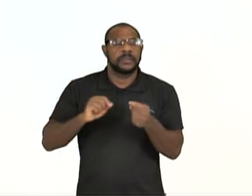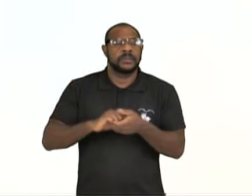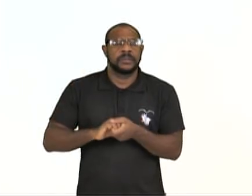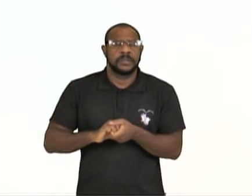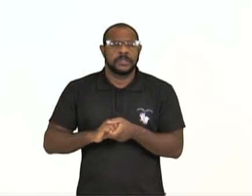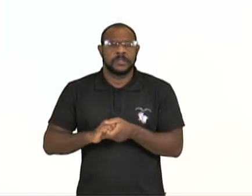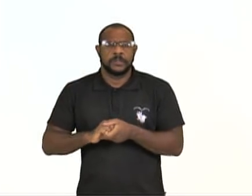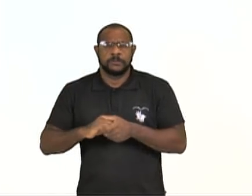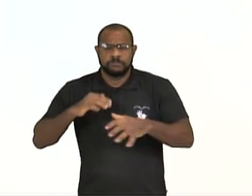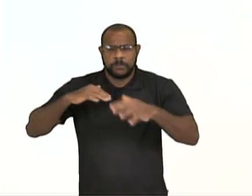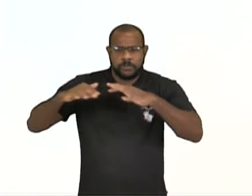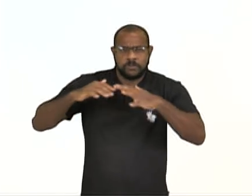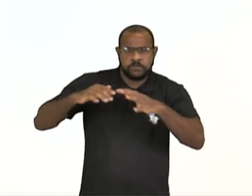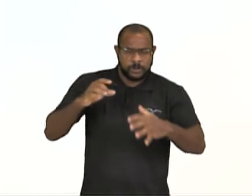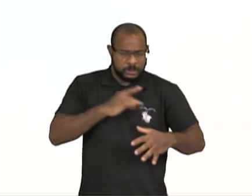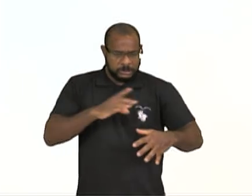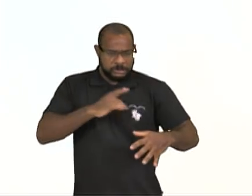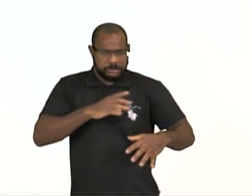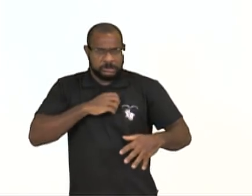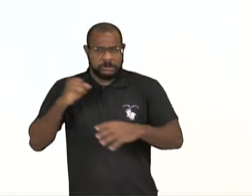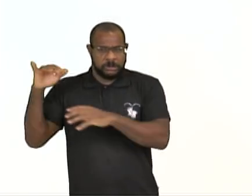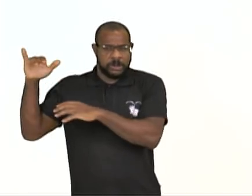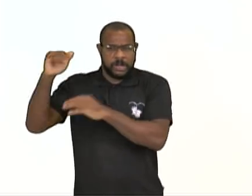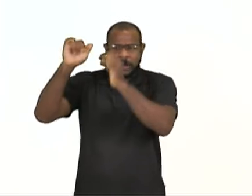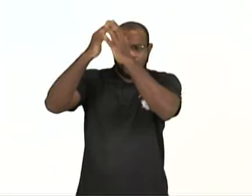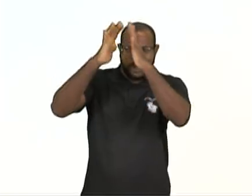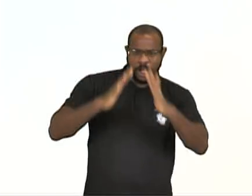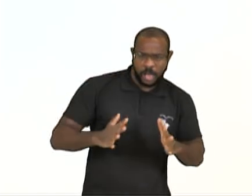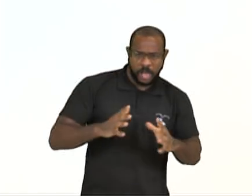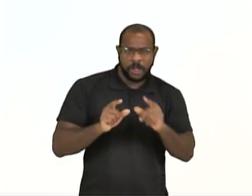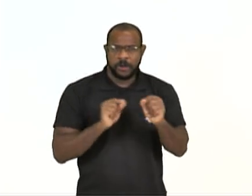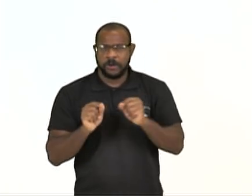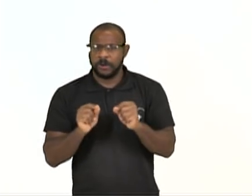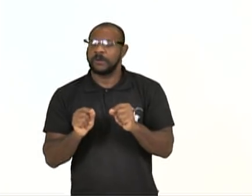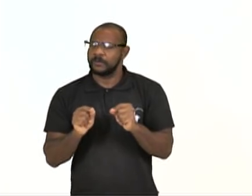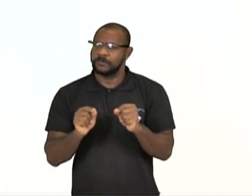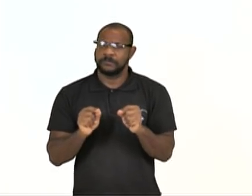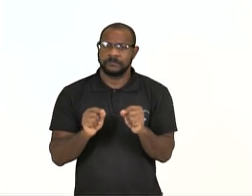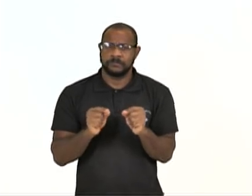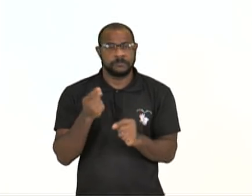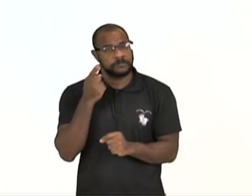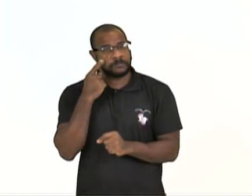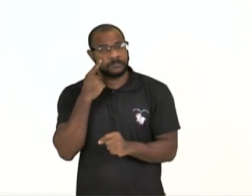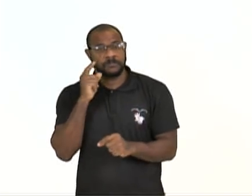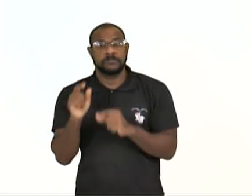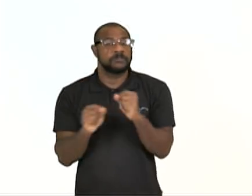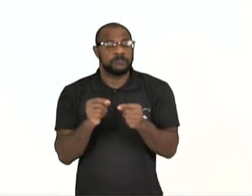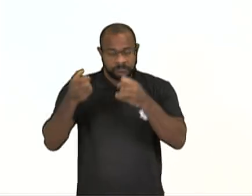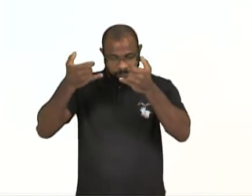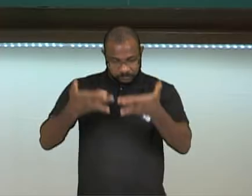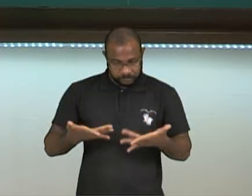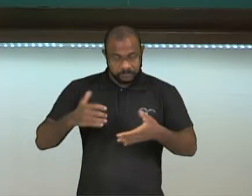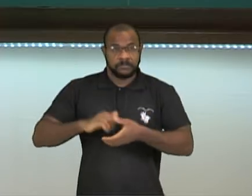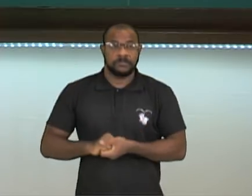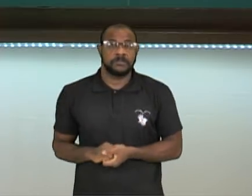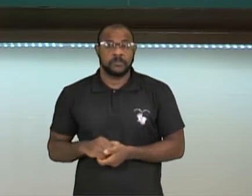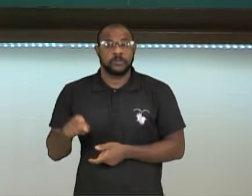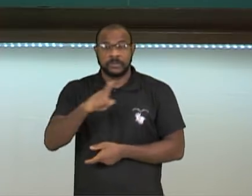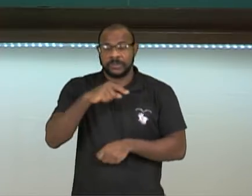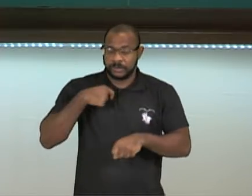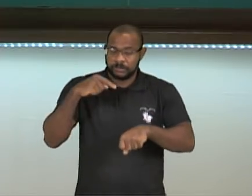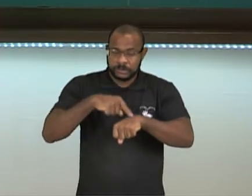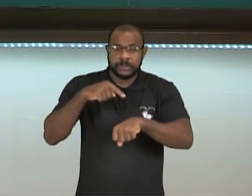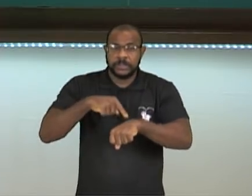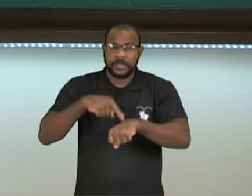terrorismo é um assunto delicado. Tá? Vamos analisá-lo e explicá-lo. Então, agora você vai ter um